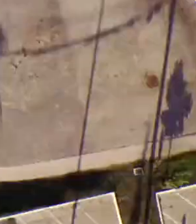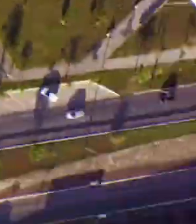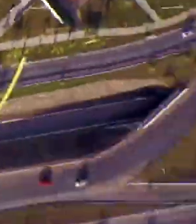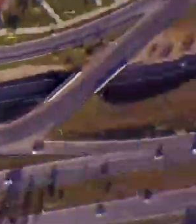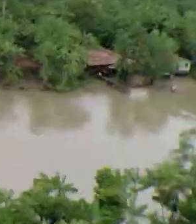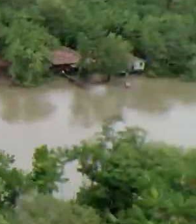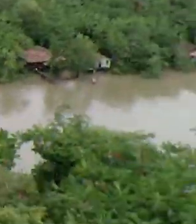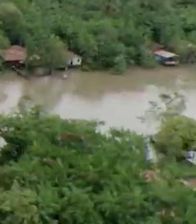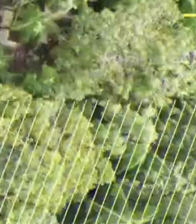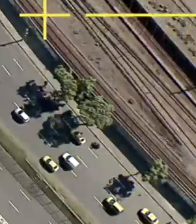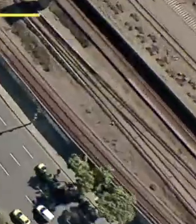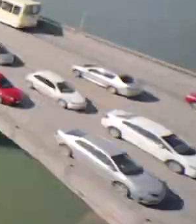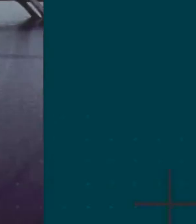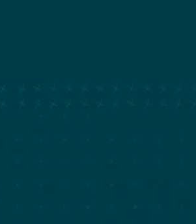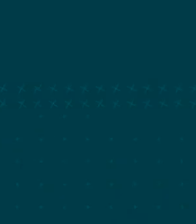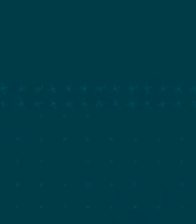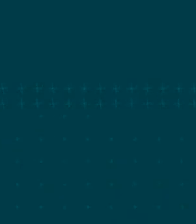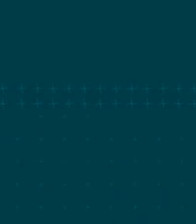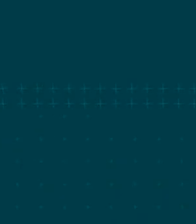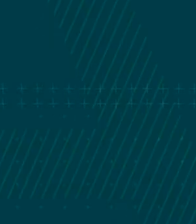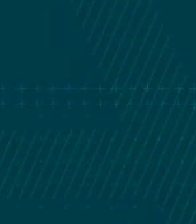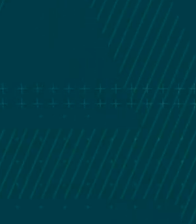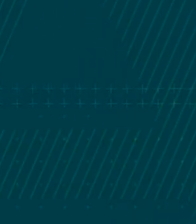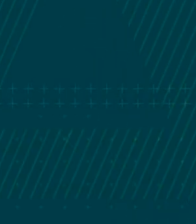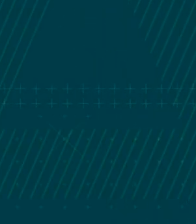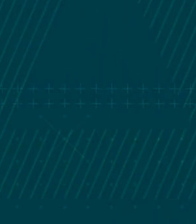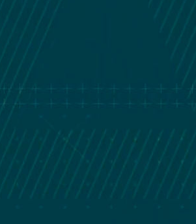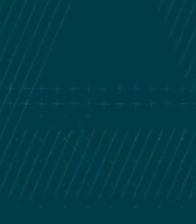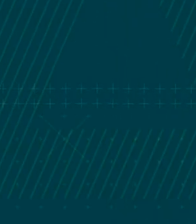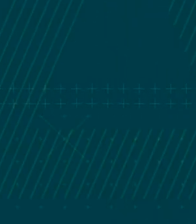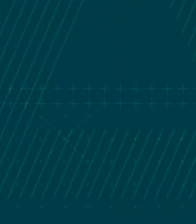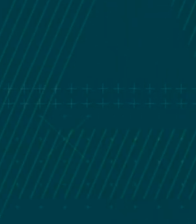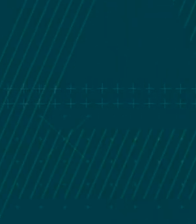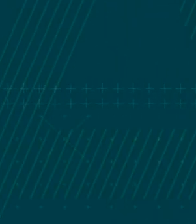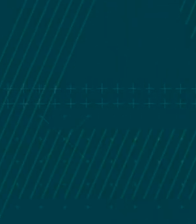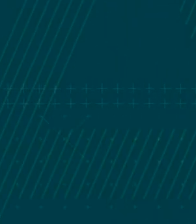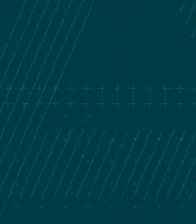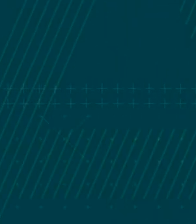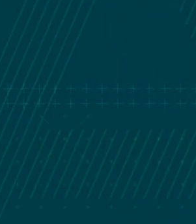Transcrição Quintena Coelho Transcrição e por Coelho